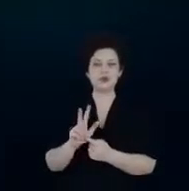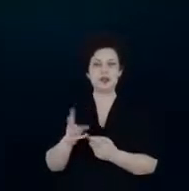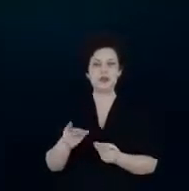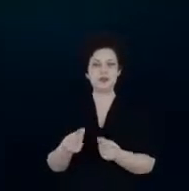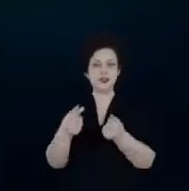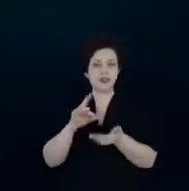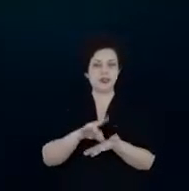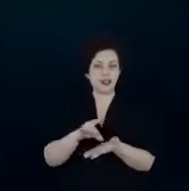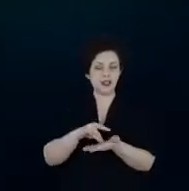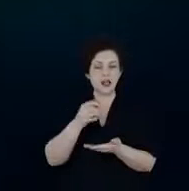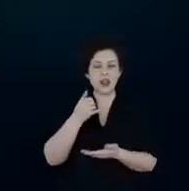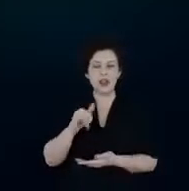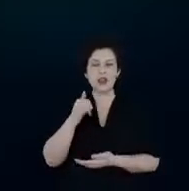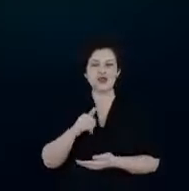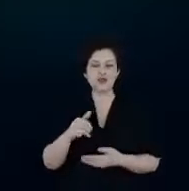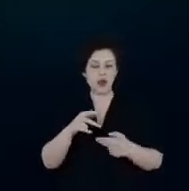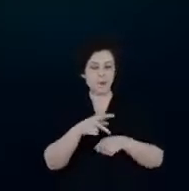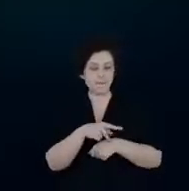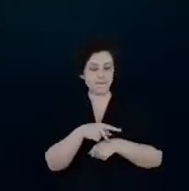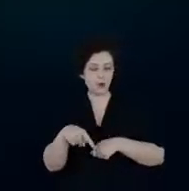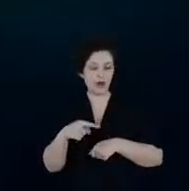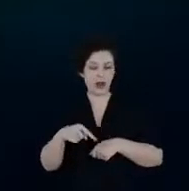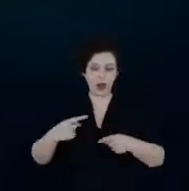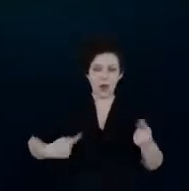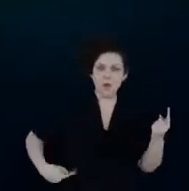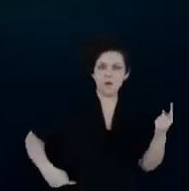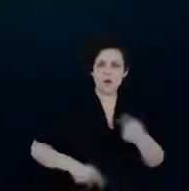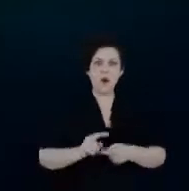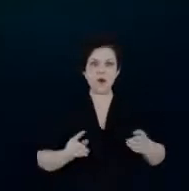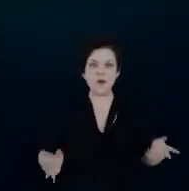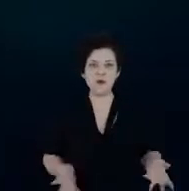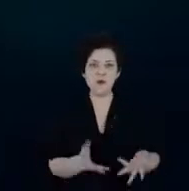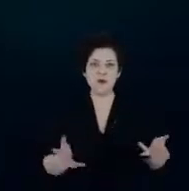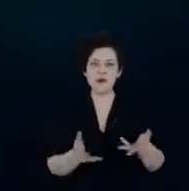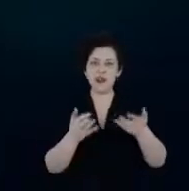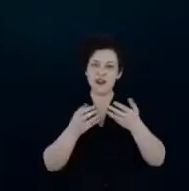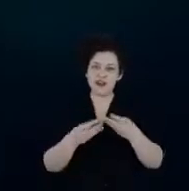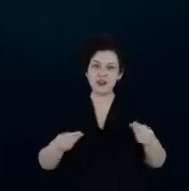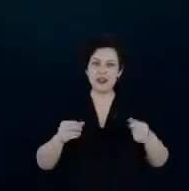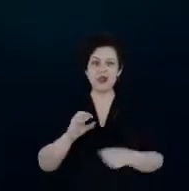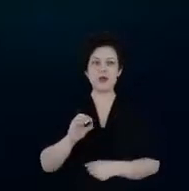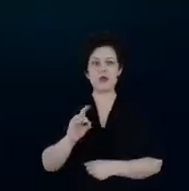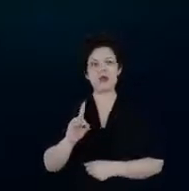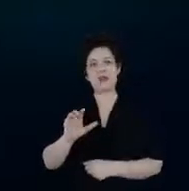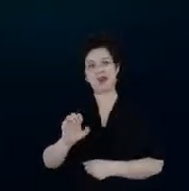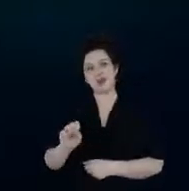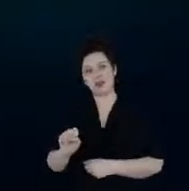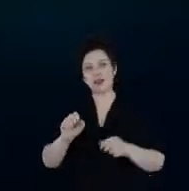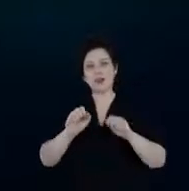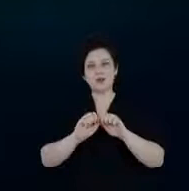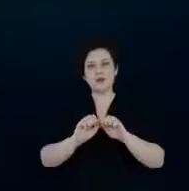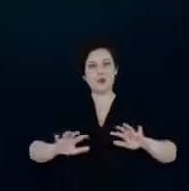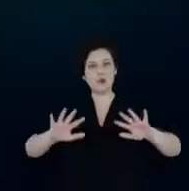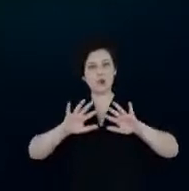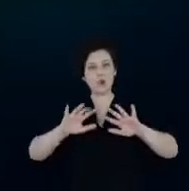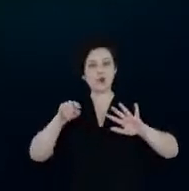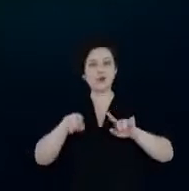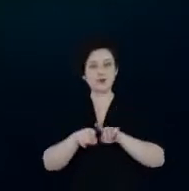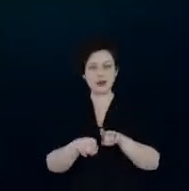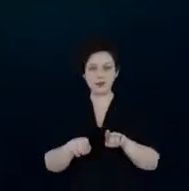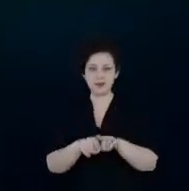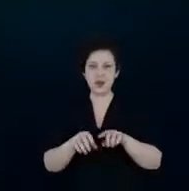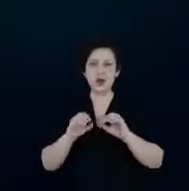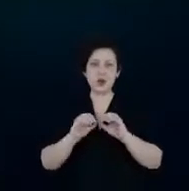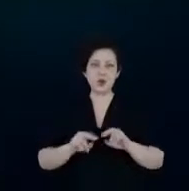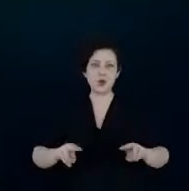tem esse fator que alavanca a eficiência energética as ODS da ONU o Sustainable Development Goals da